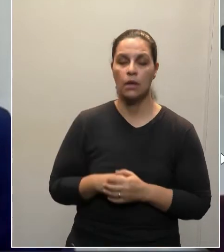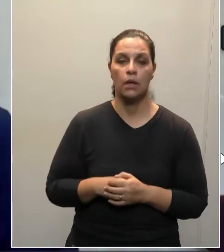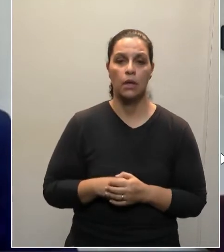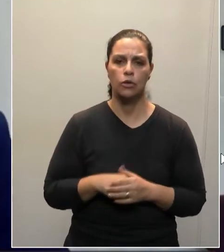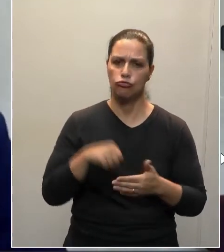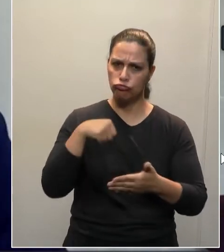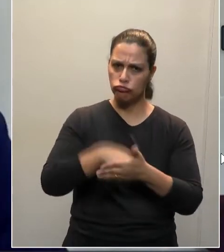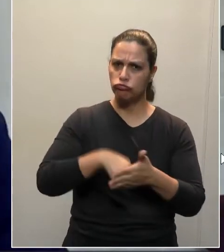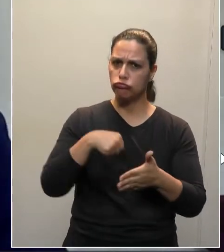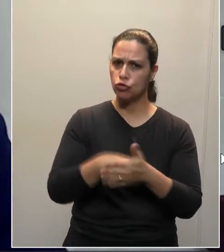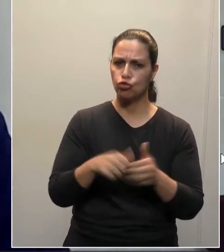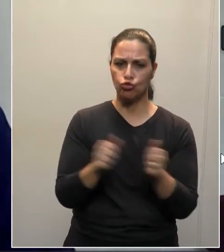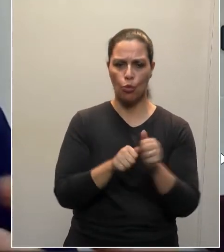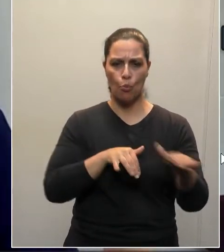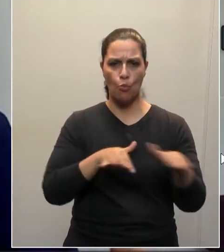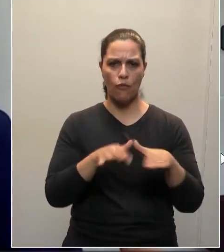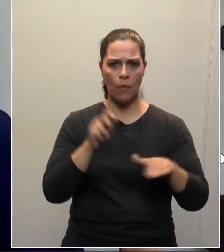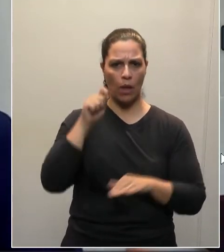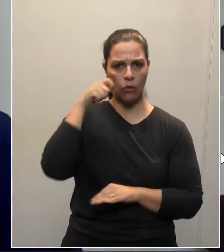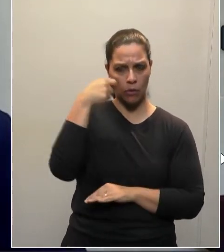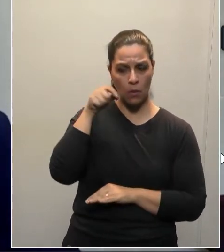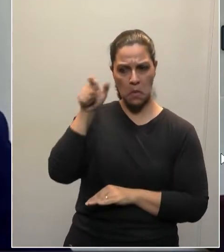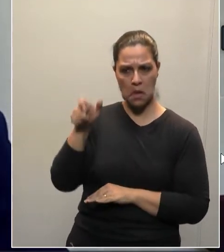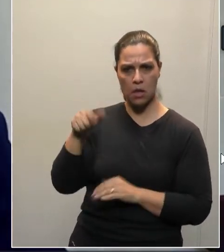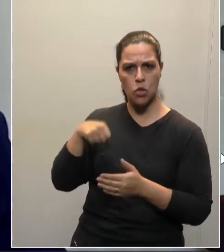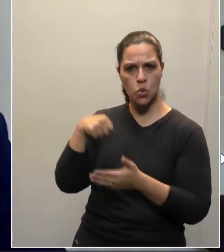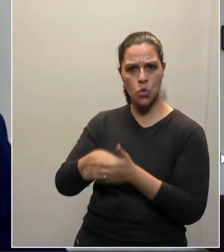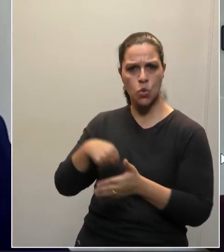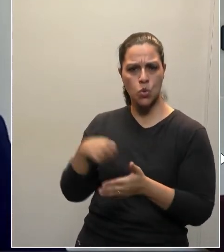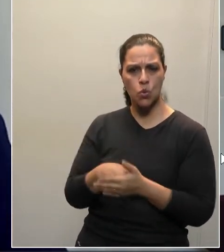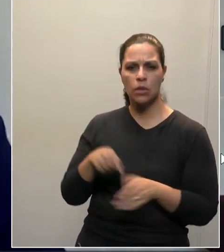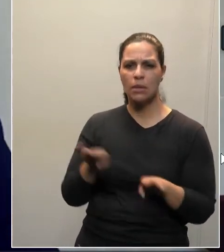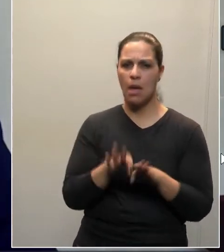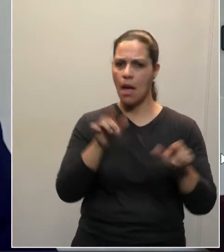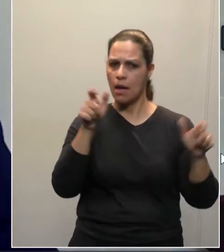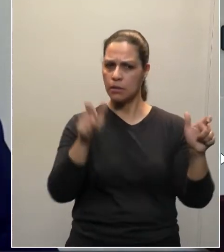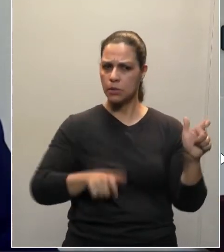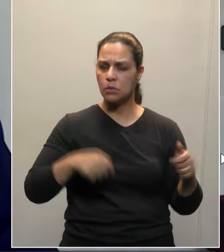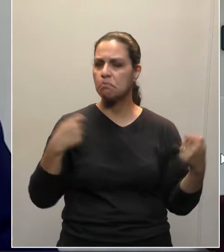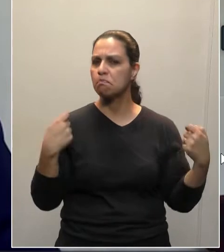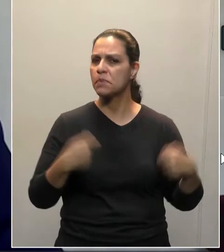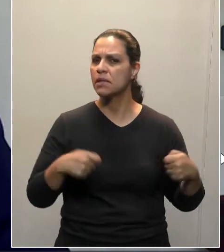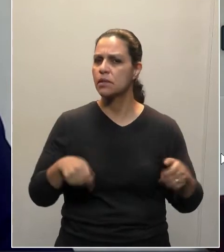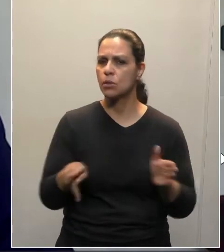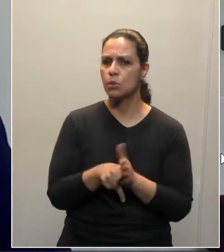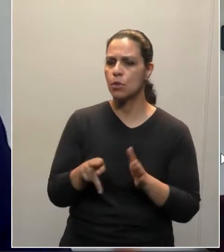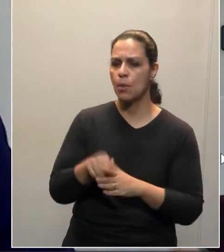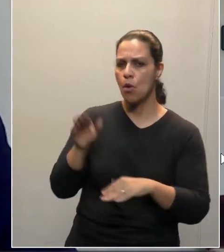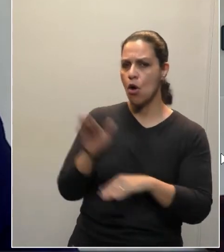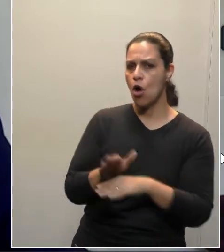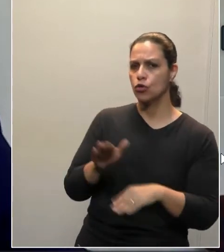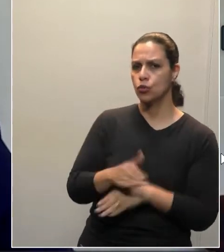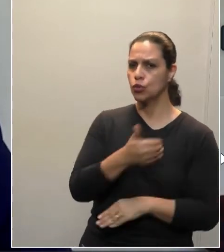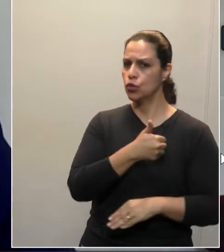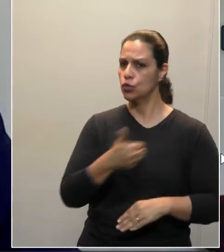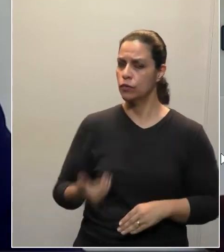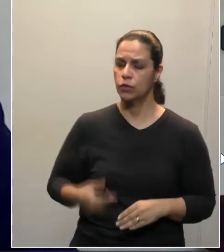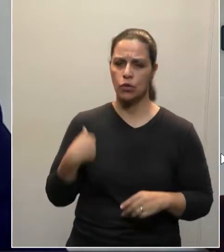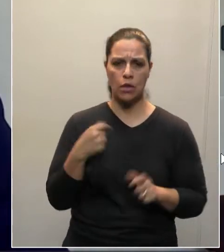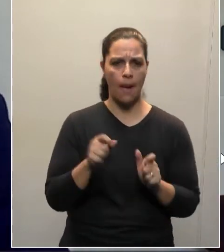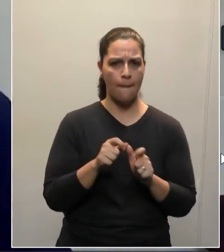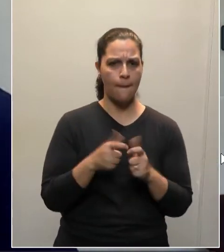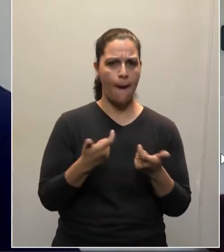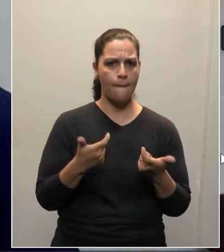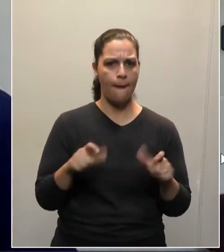um militante do movimento negro, um lutador em defesa dos que mais precisam do poder público. Então, nós tivemos uma ampliação